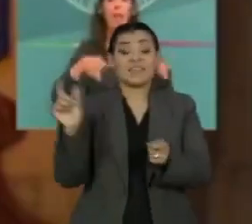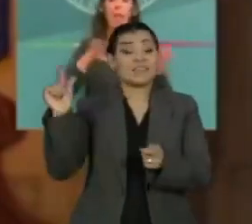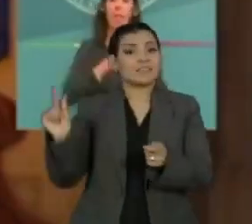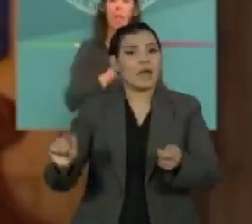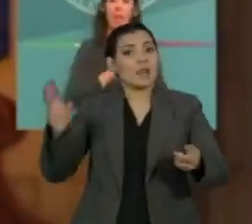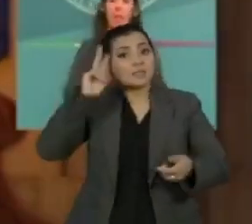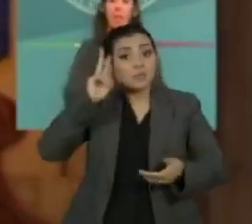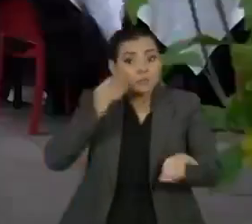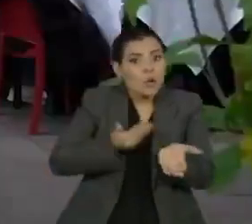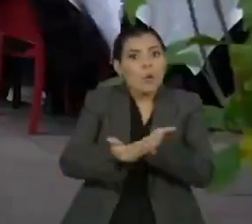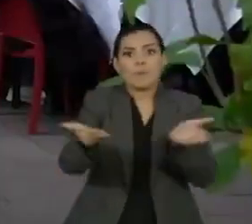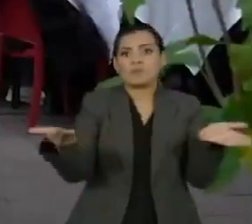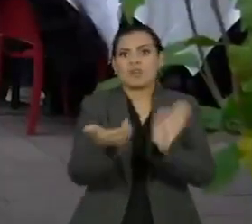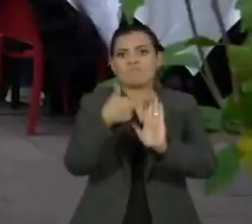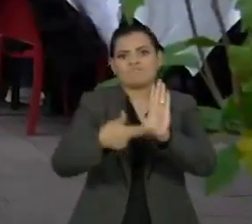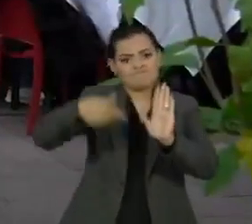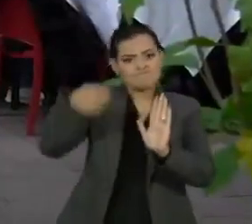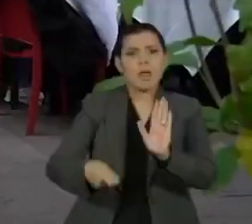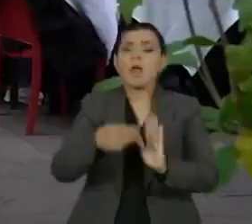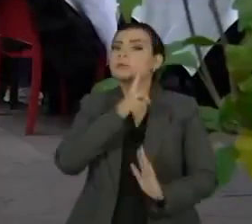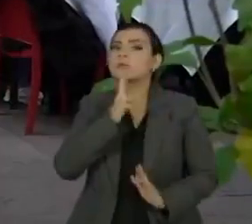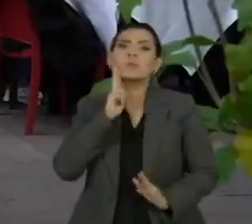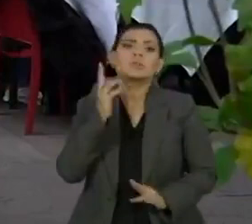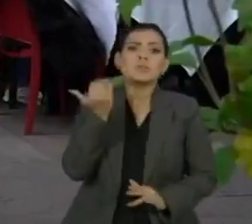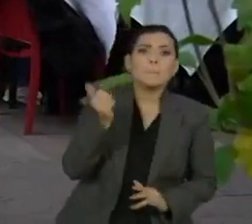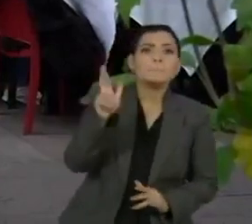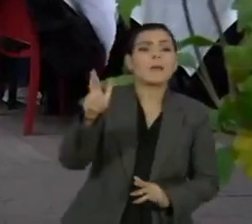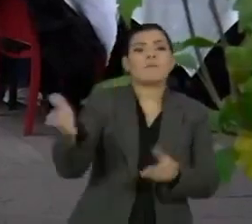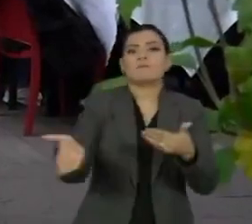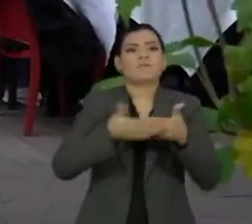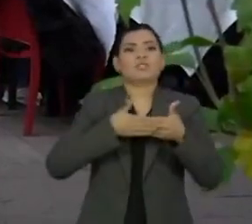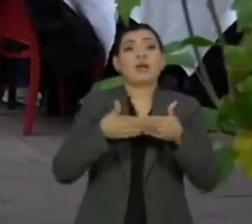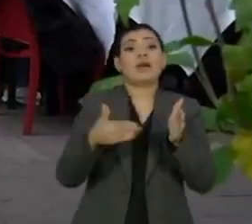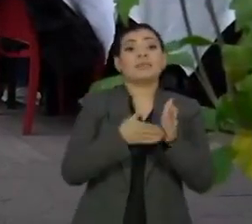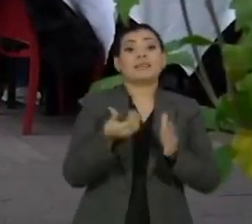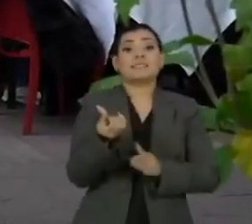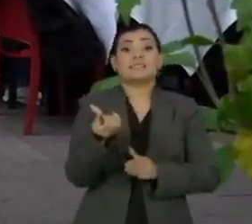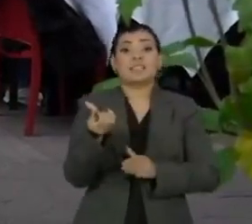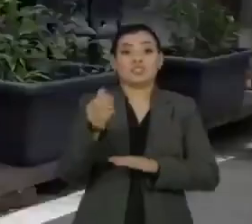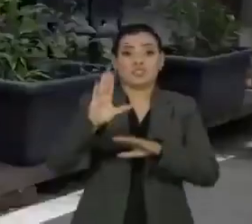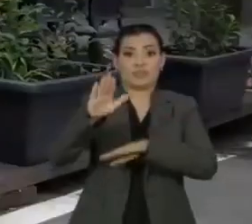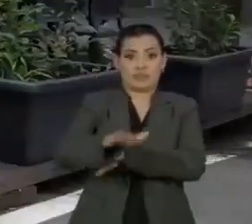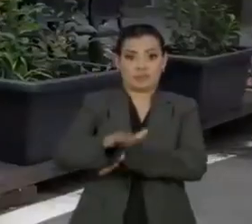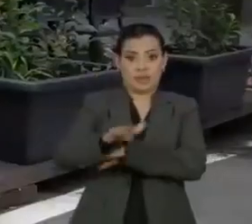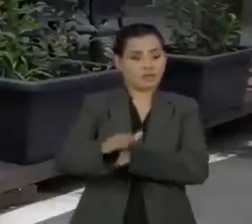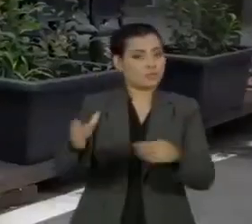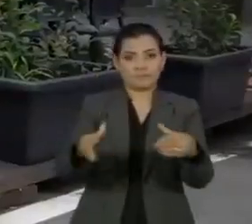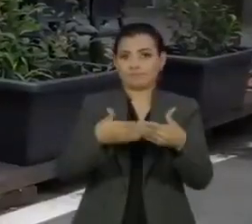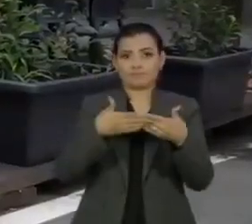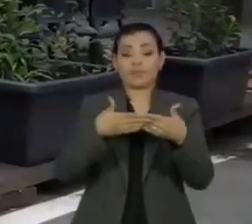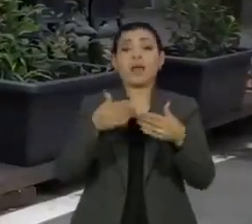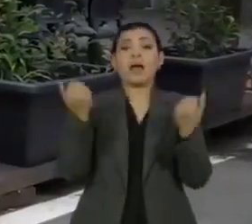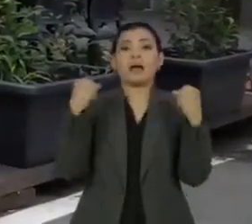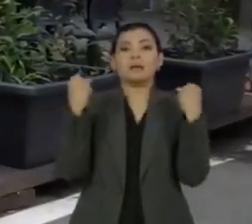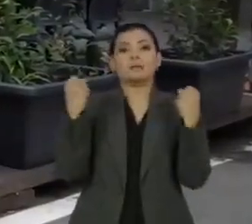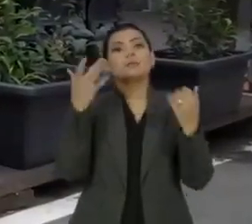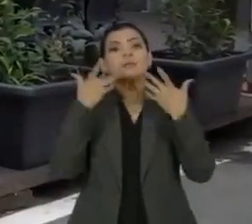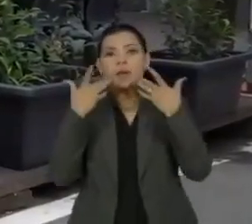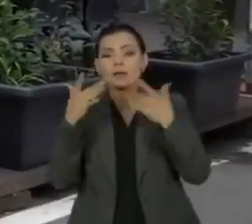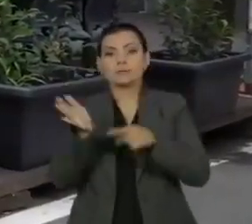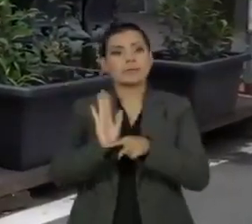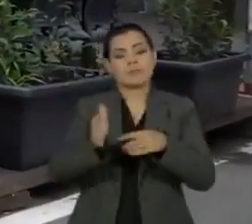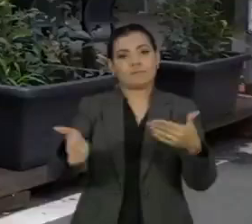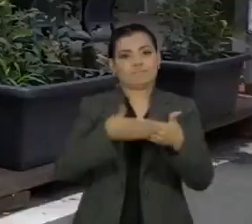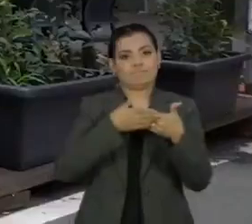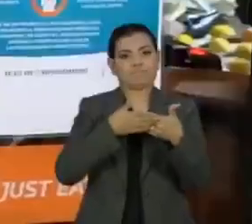Itália nesta segunda-feira, obrigando restaurantes e bares a fecharem até às seis horas da tarde, fechando academias, teatros e